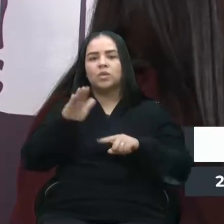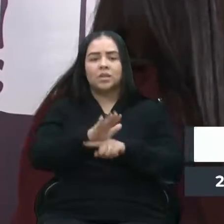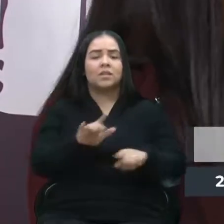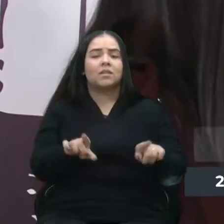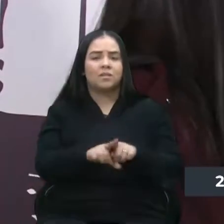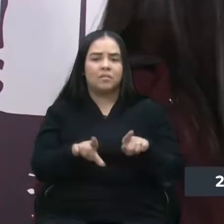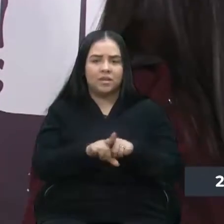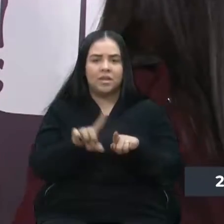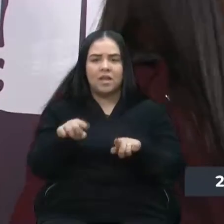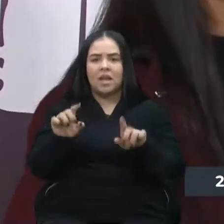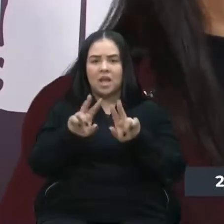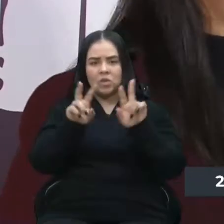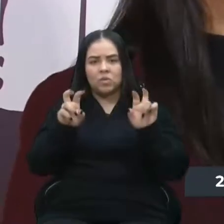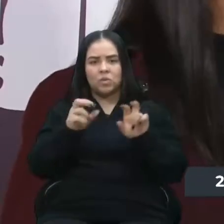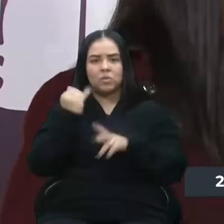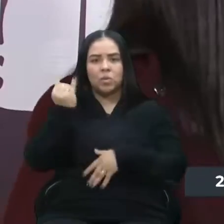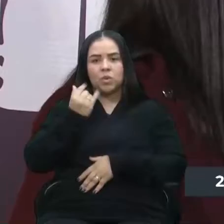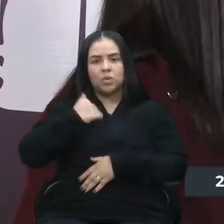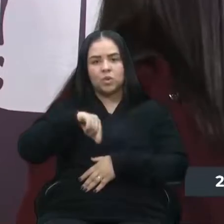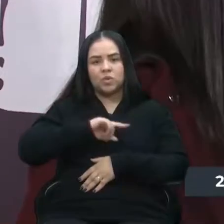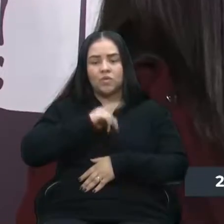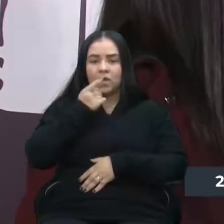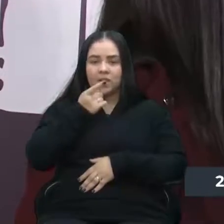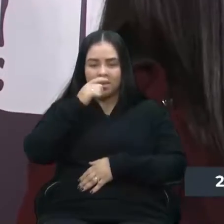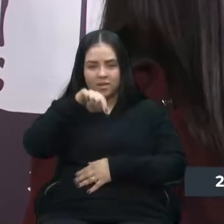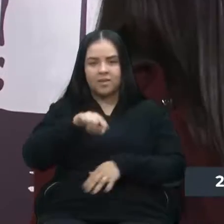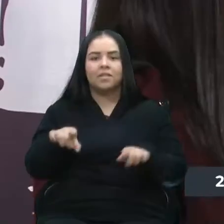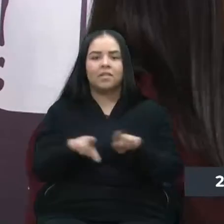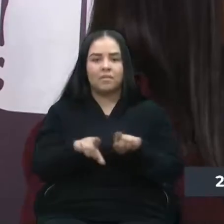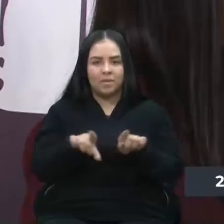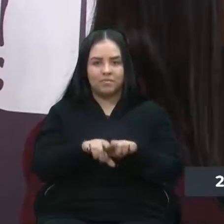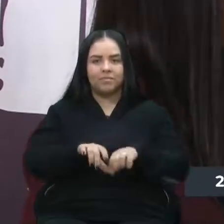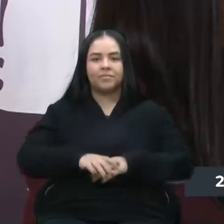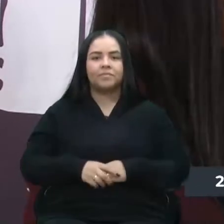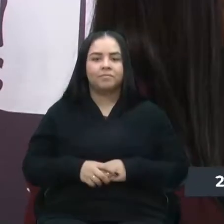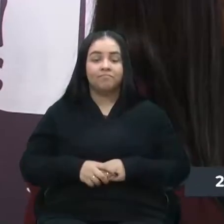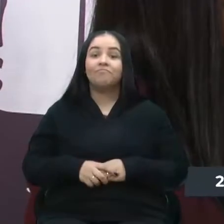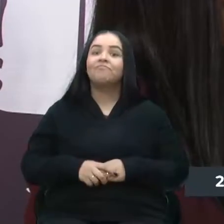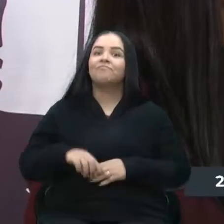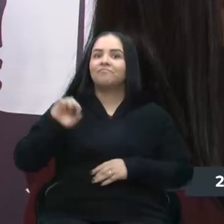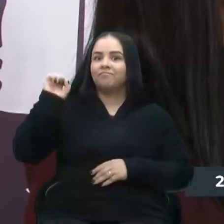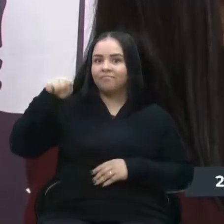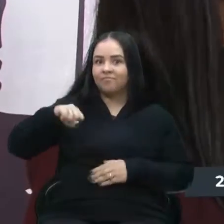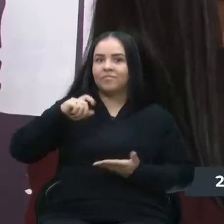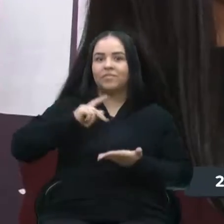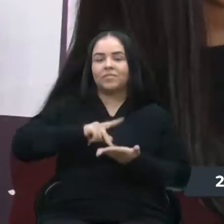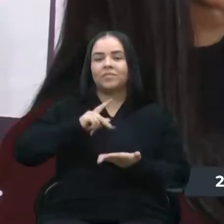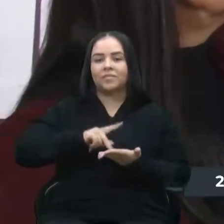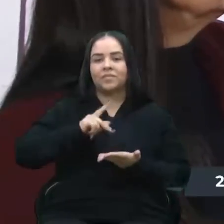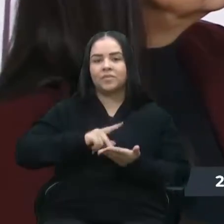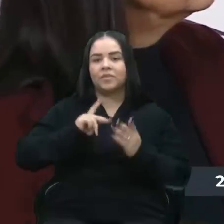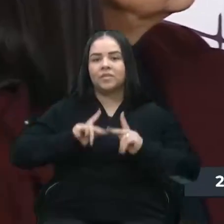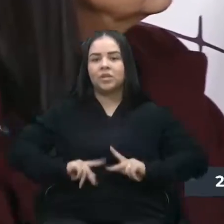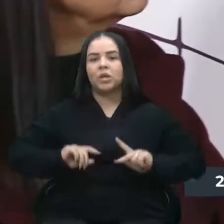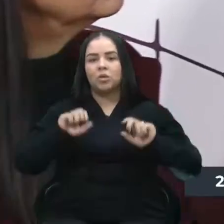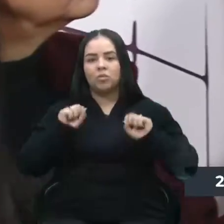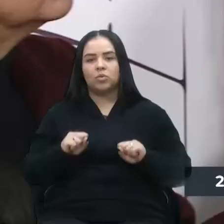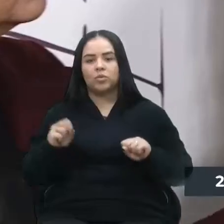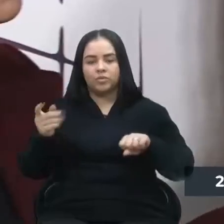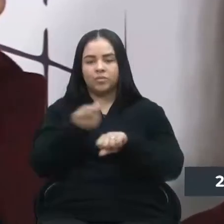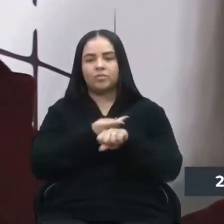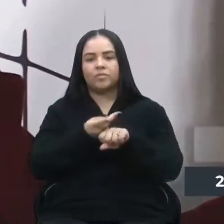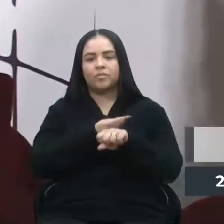acho que é um assunto importante da gente falar aqui agora para o nosso telespectador. Exatamente. As pessoas podem buscar auxílio através do